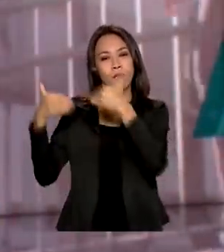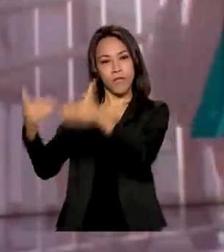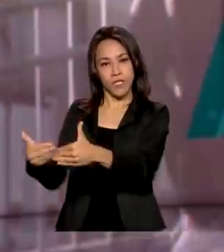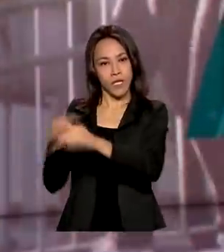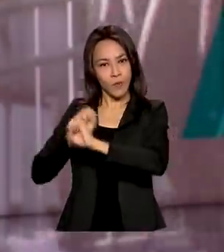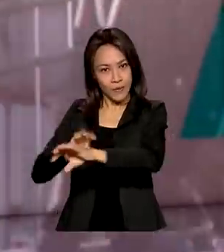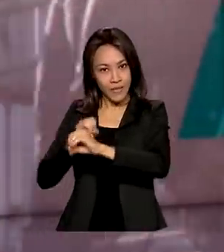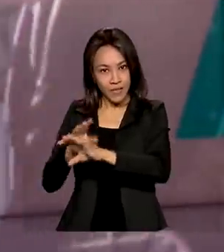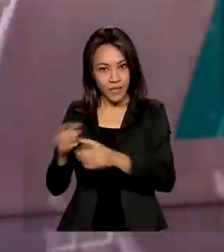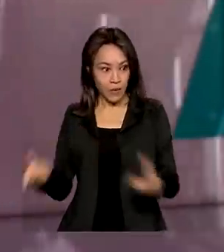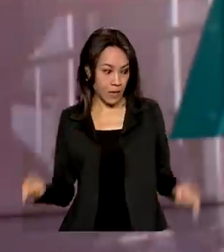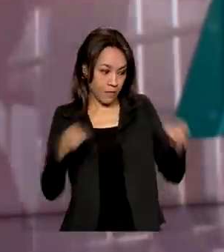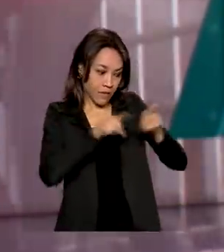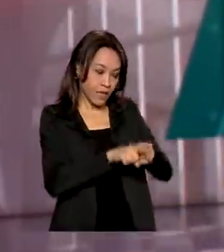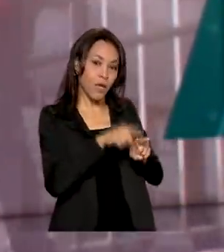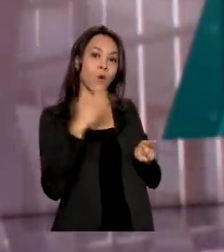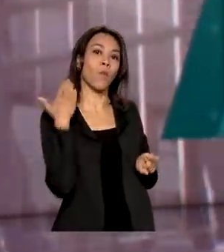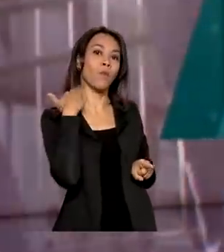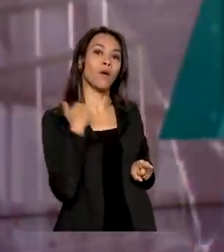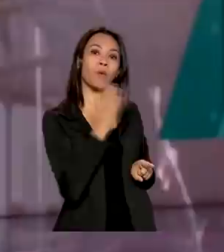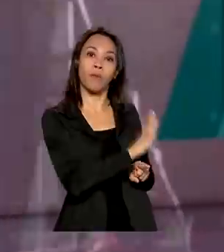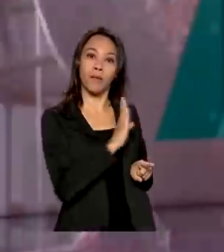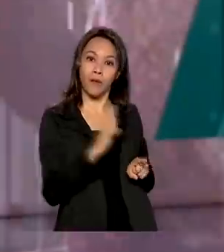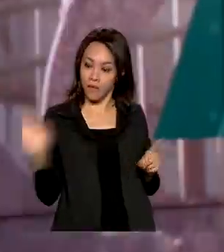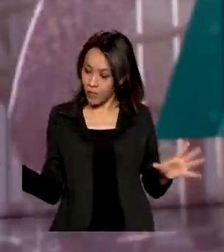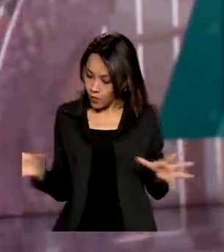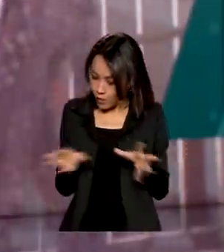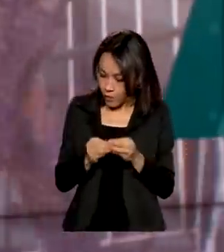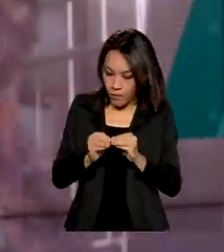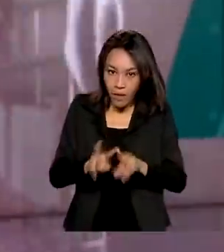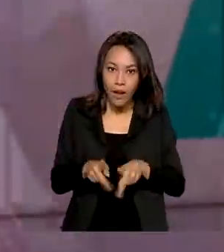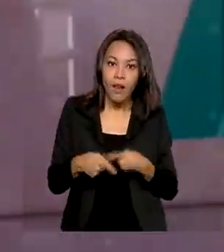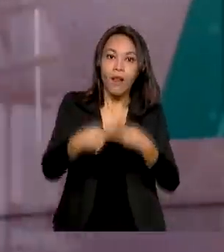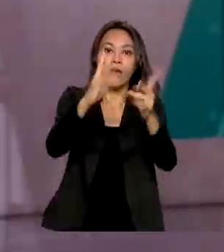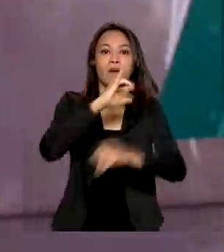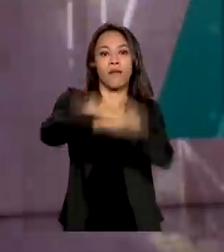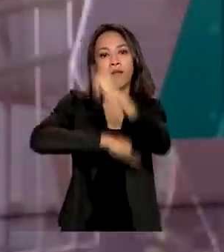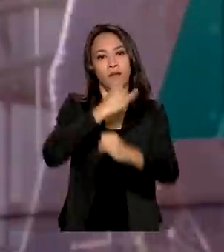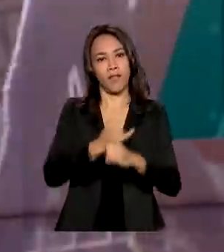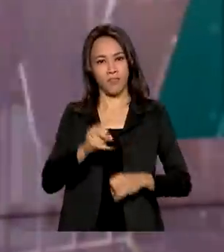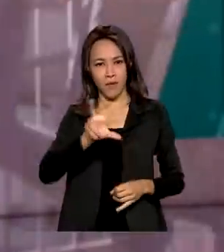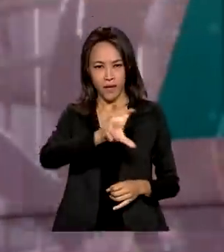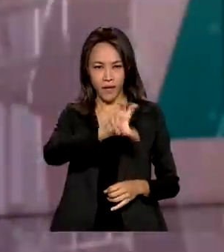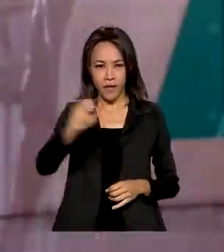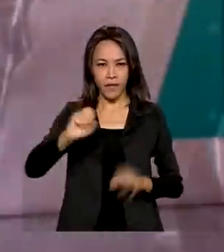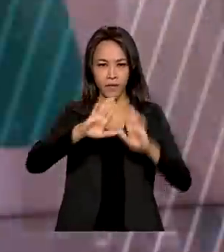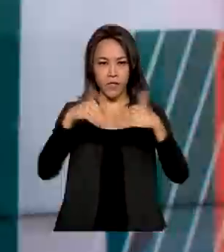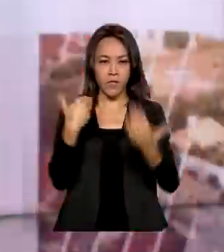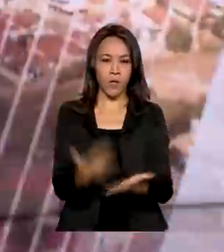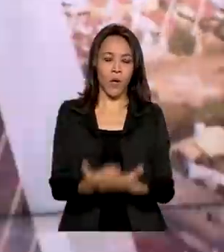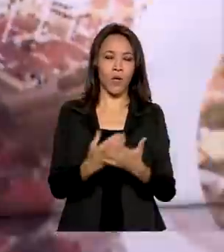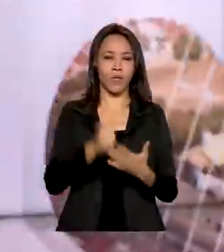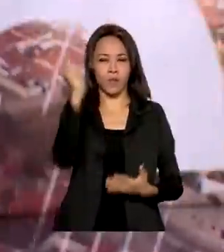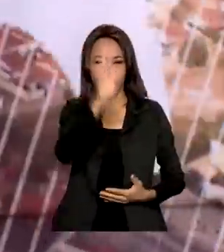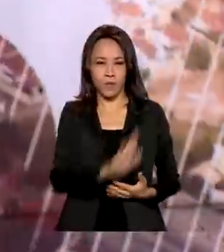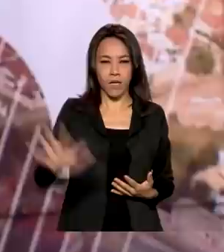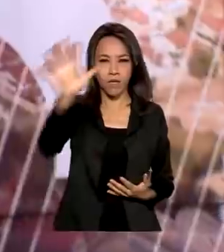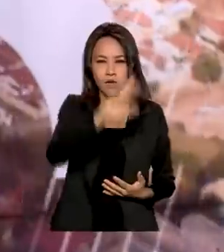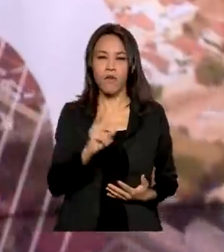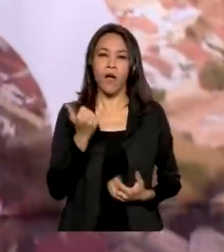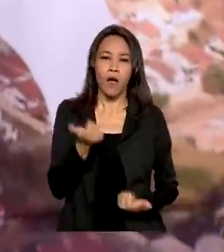com a Fundação Banco do Brasil para levar internet a 500 escolas públicas do país. A conexão vai beneficiar